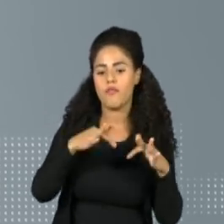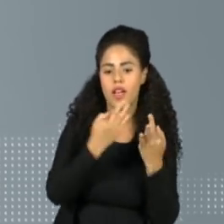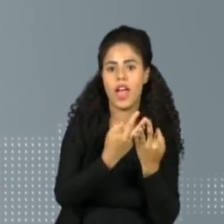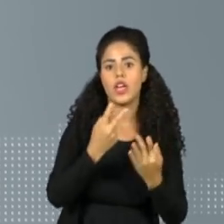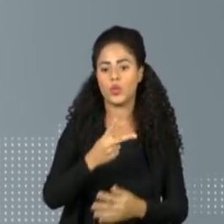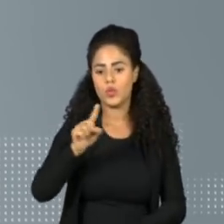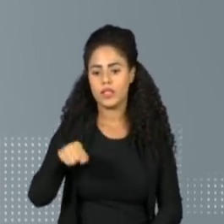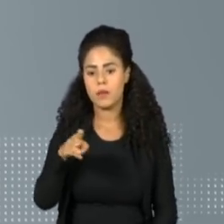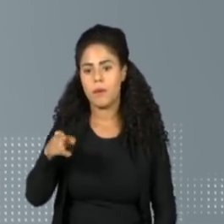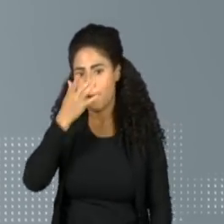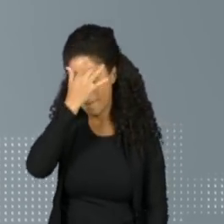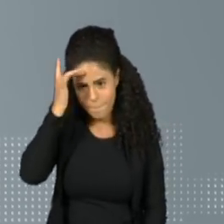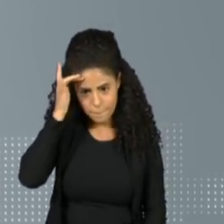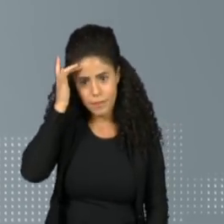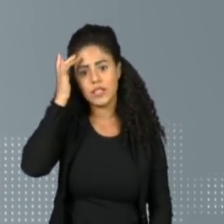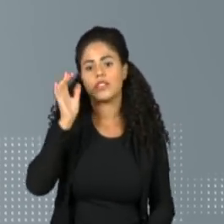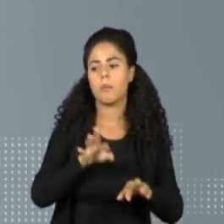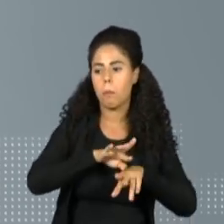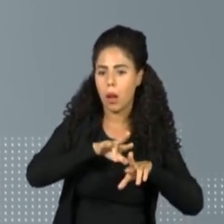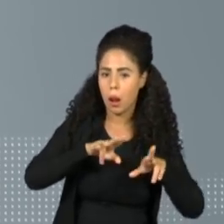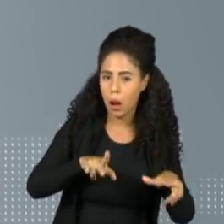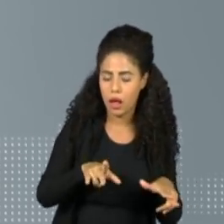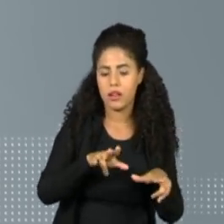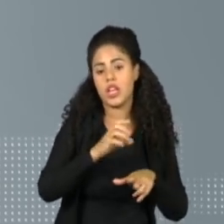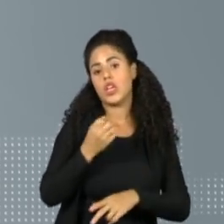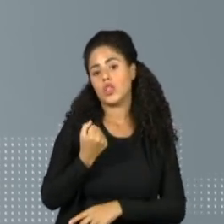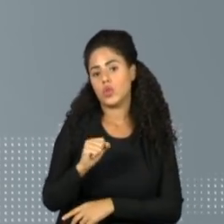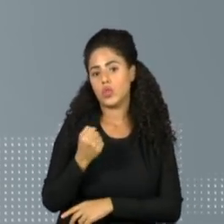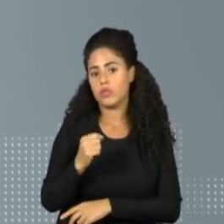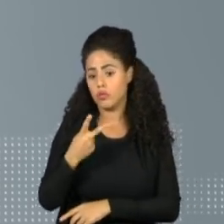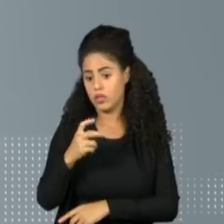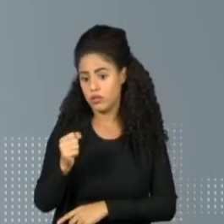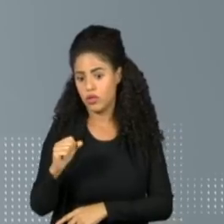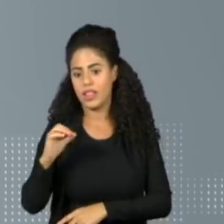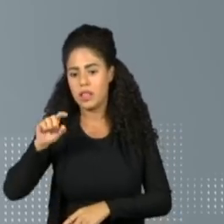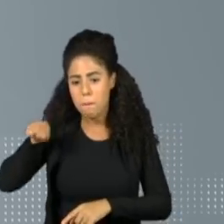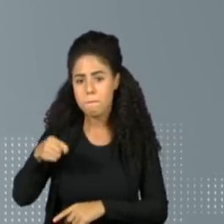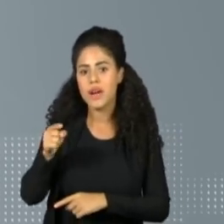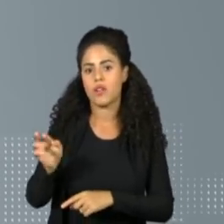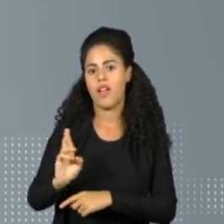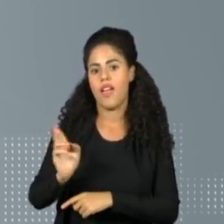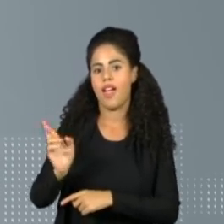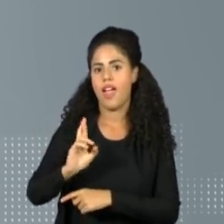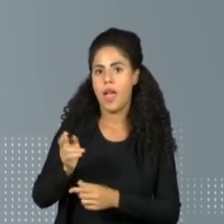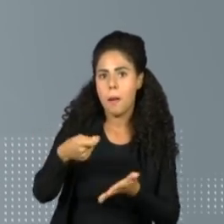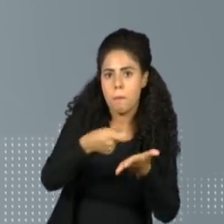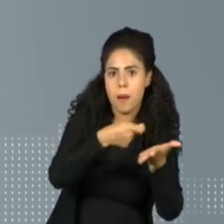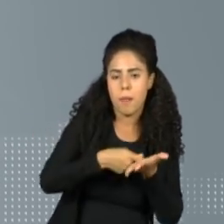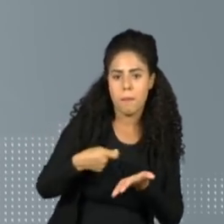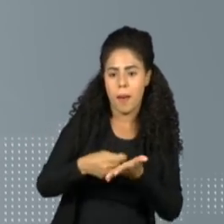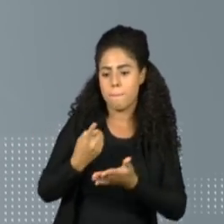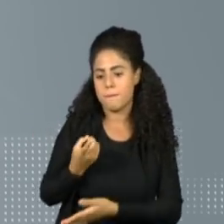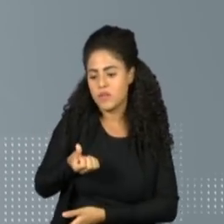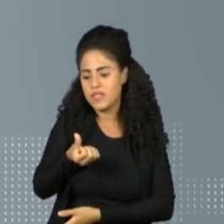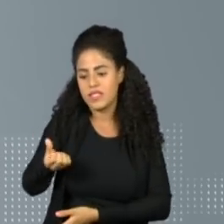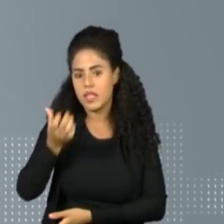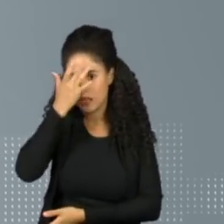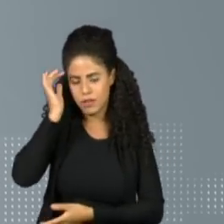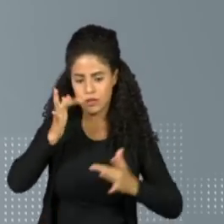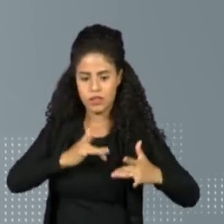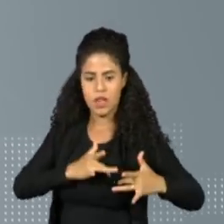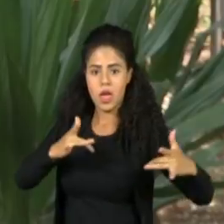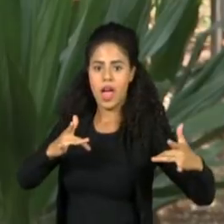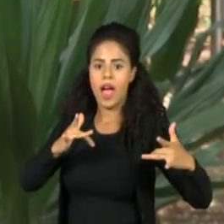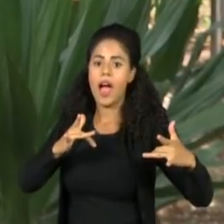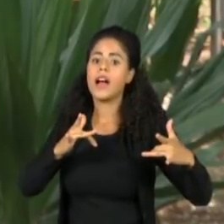que tiveram cerca de R$ 580 mil em boletos pagos por 1.600 voluntários, chamados de